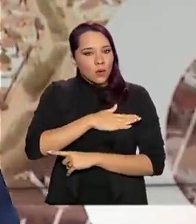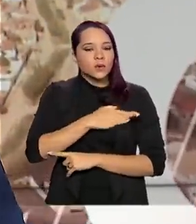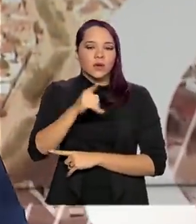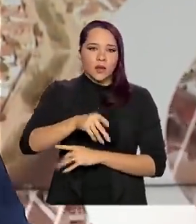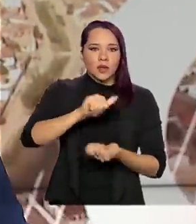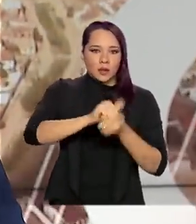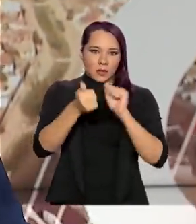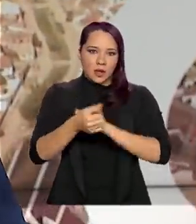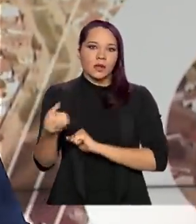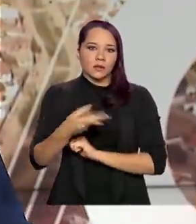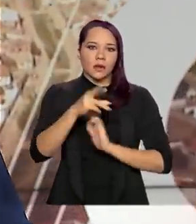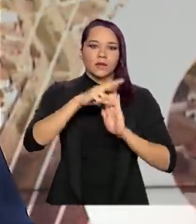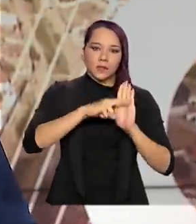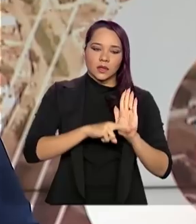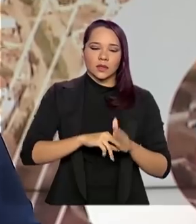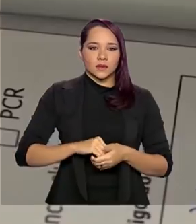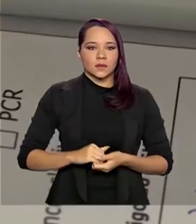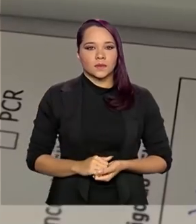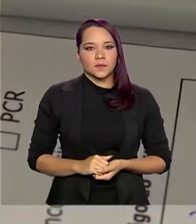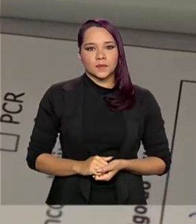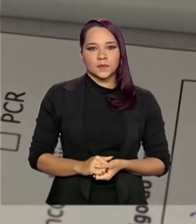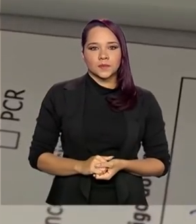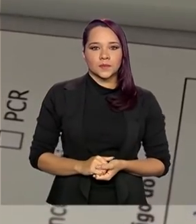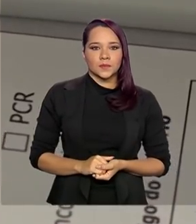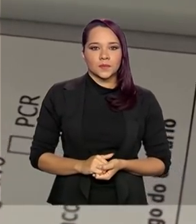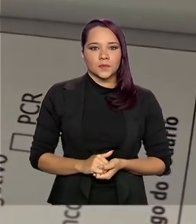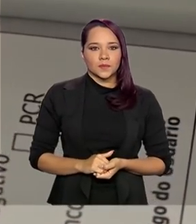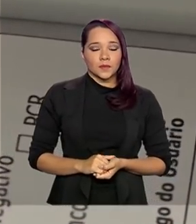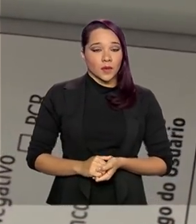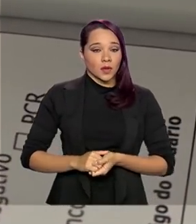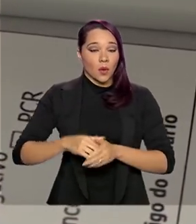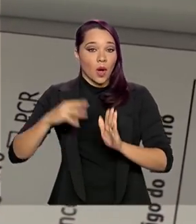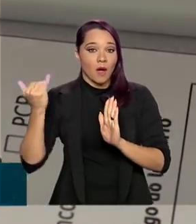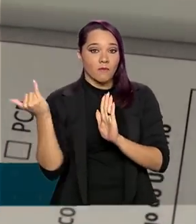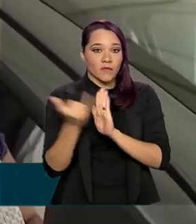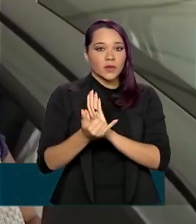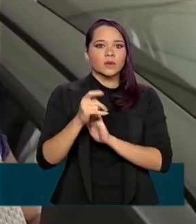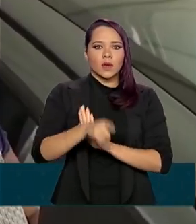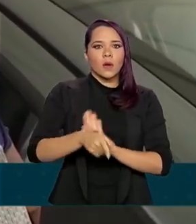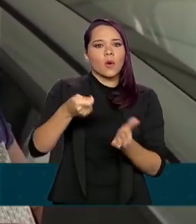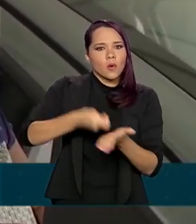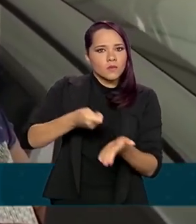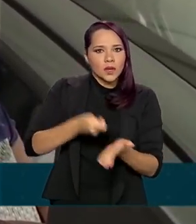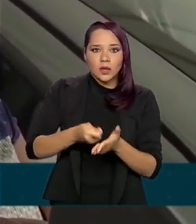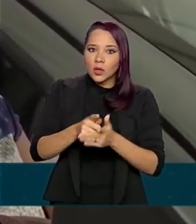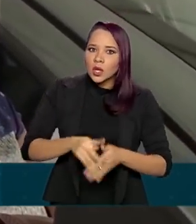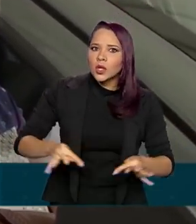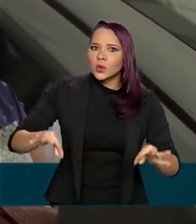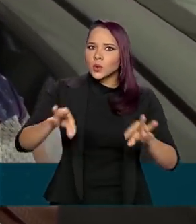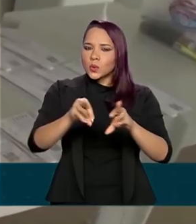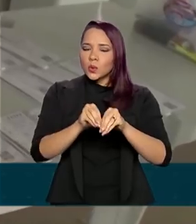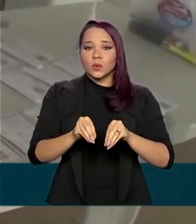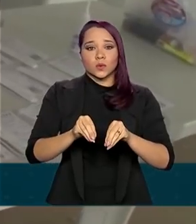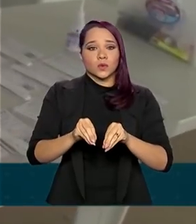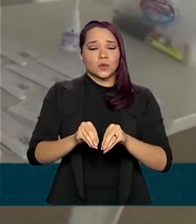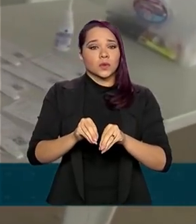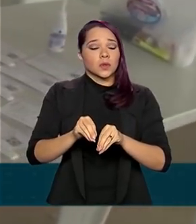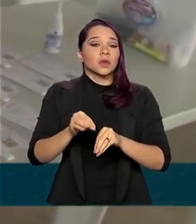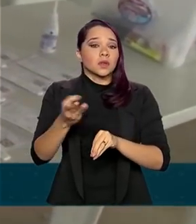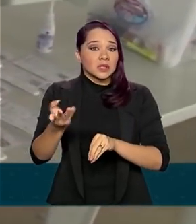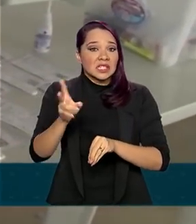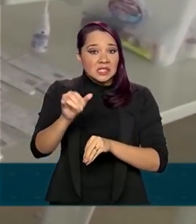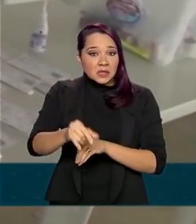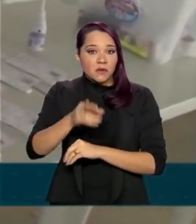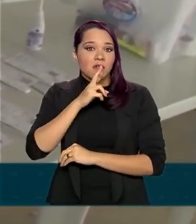se adequar às novas regras. A notificação é obrigatória em todos os casos, inclusive